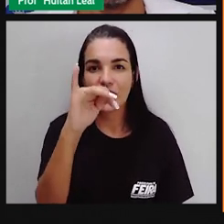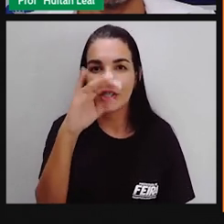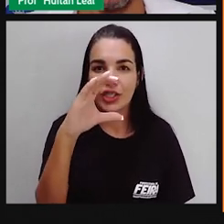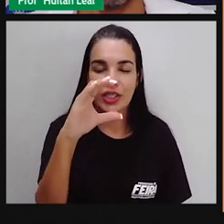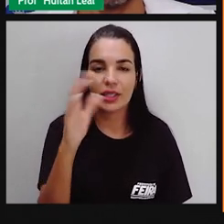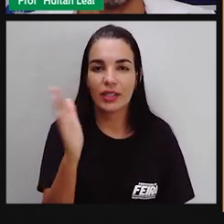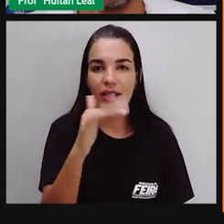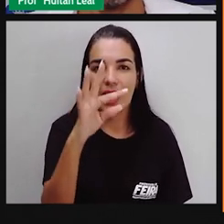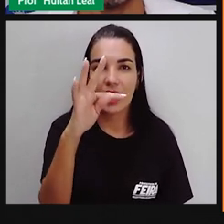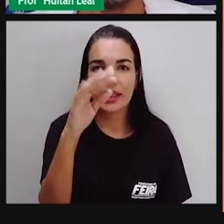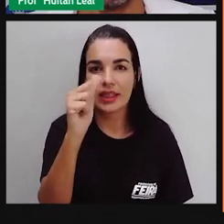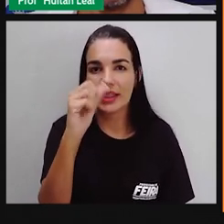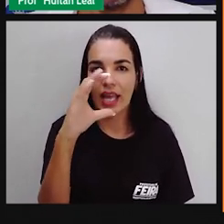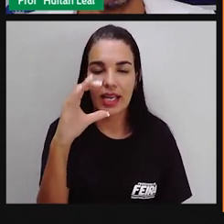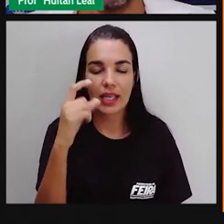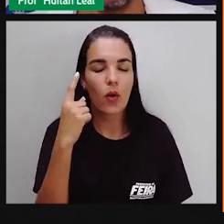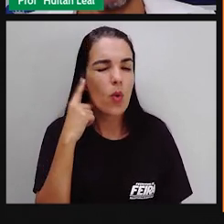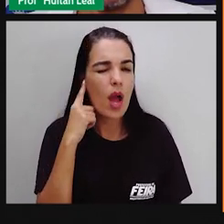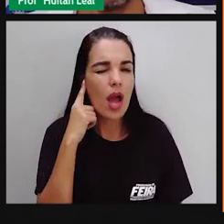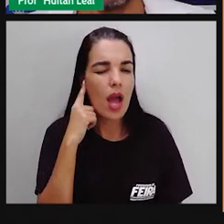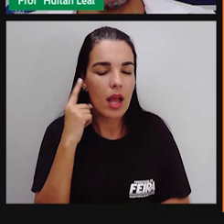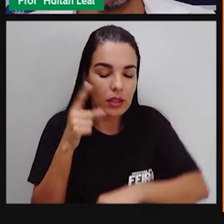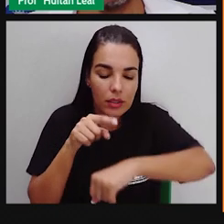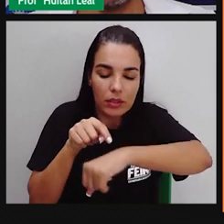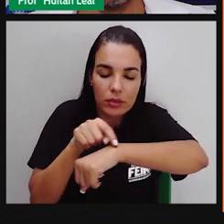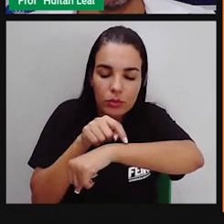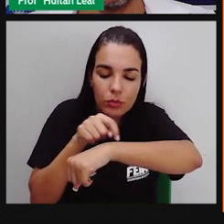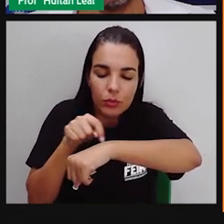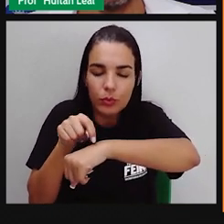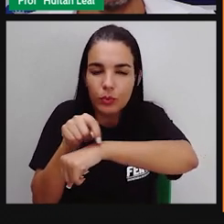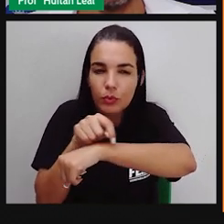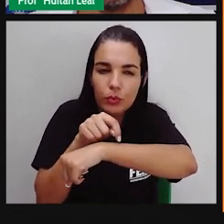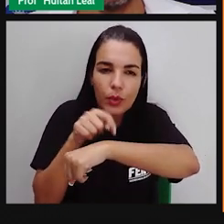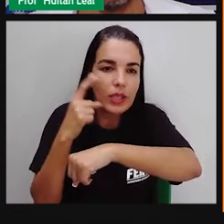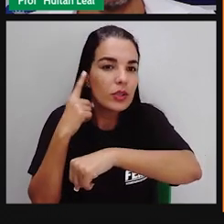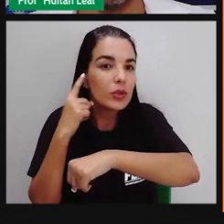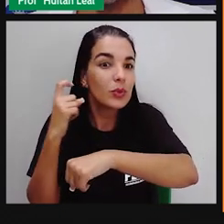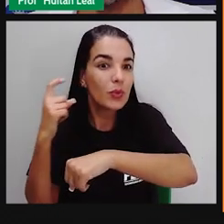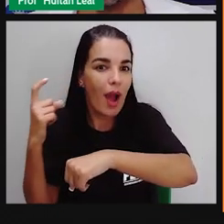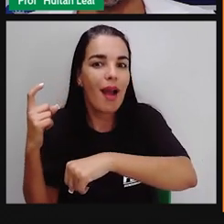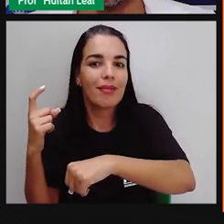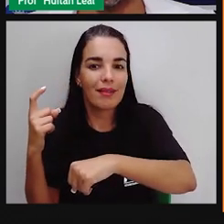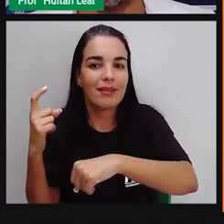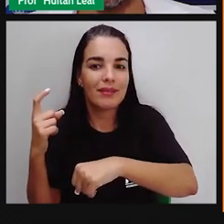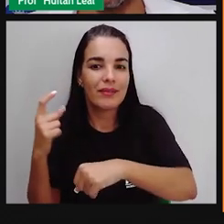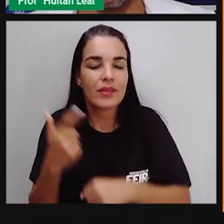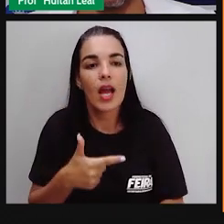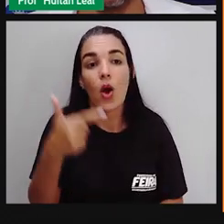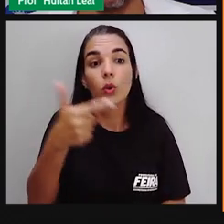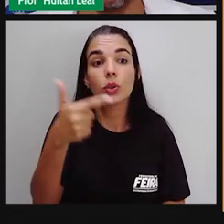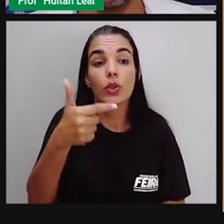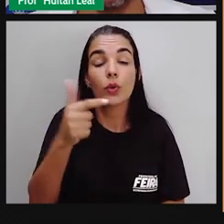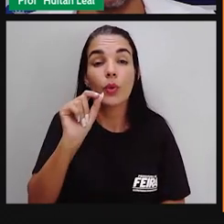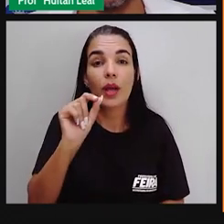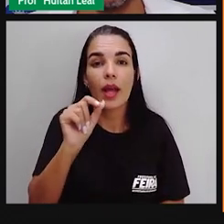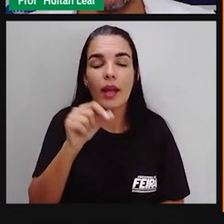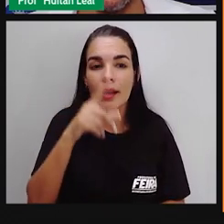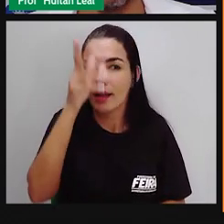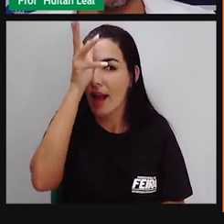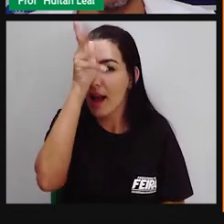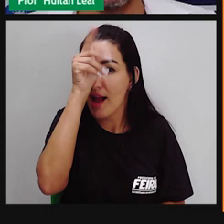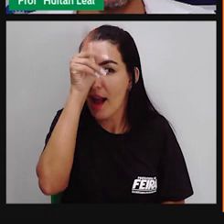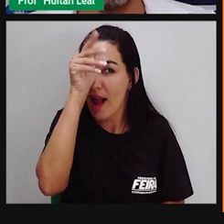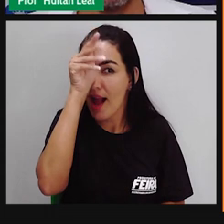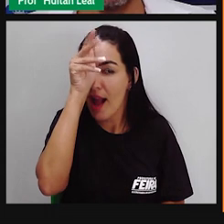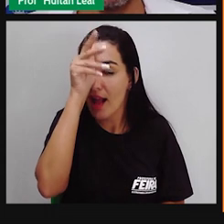-tac, tic-tac, o relógio de parede parece que grita. Segundo exemplo, o cocó-oricó desse